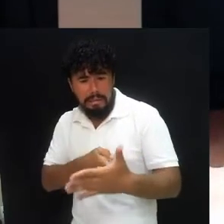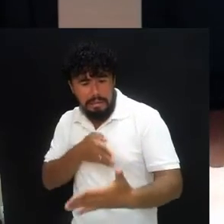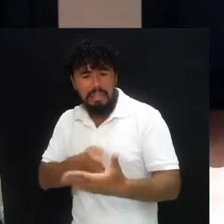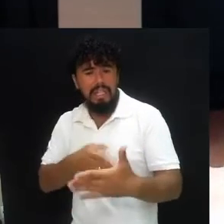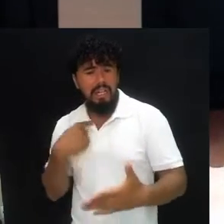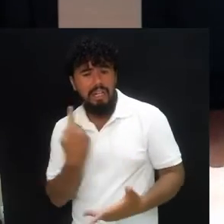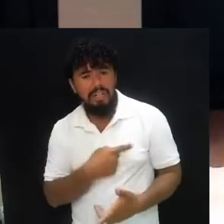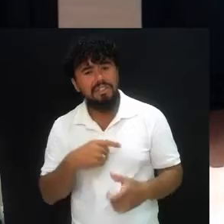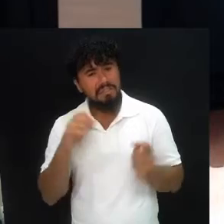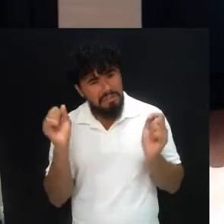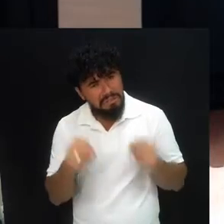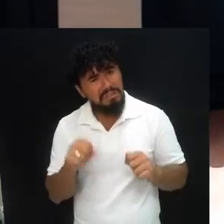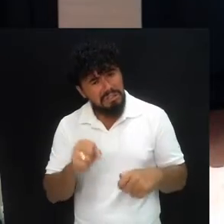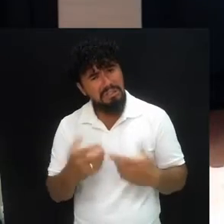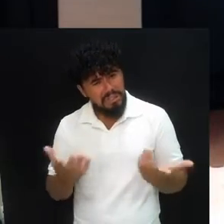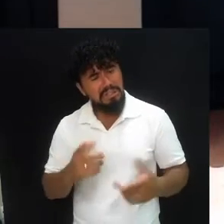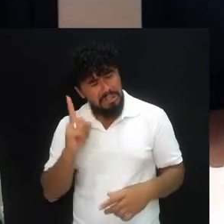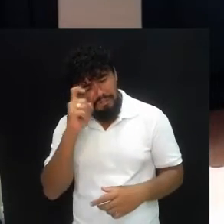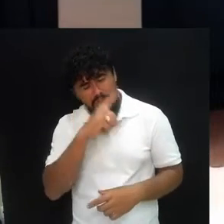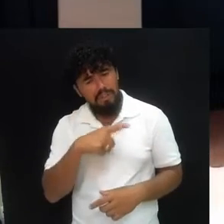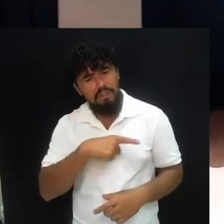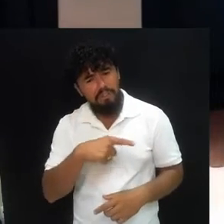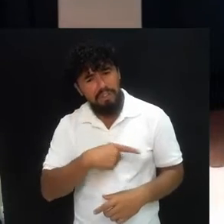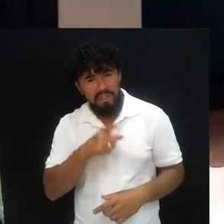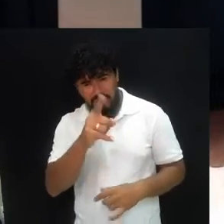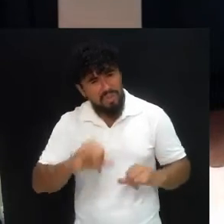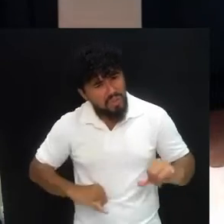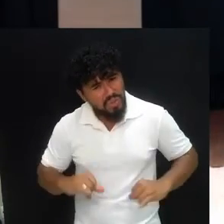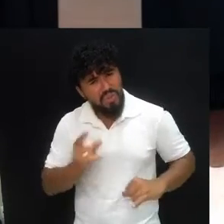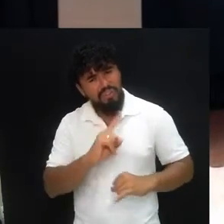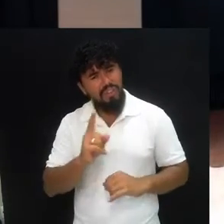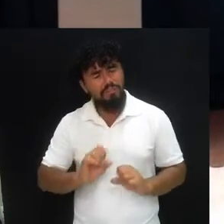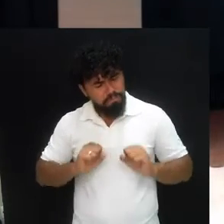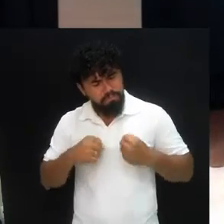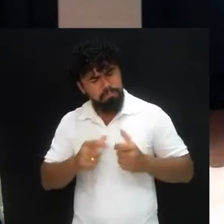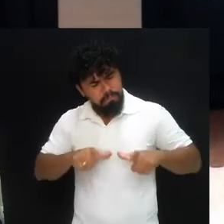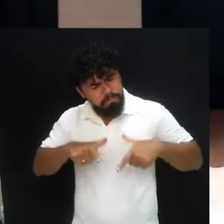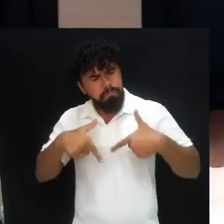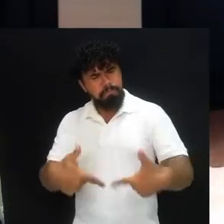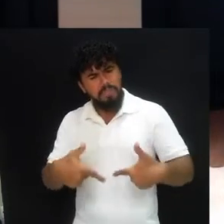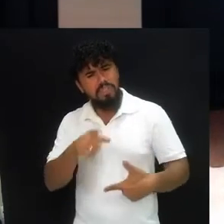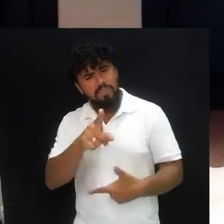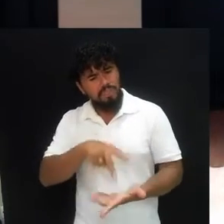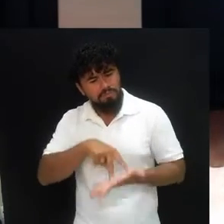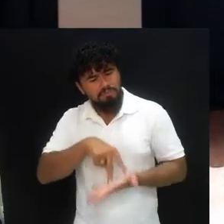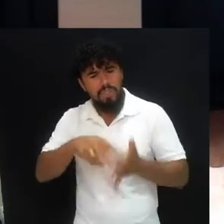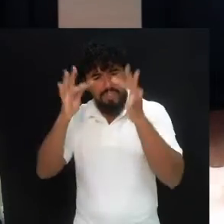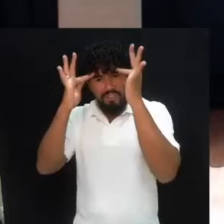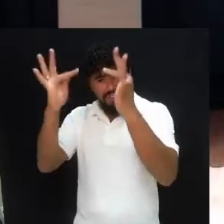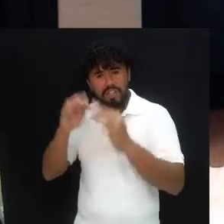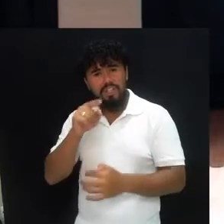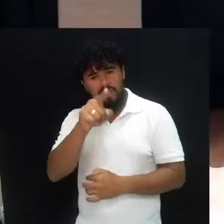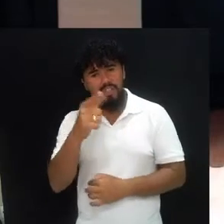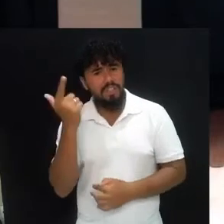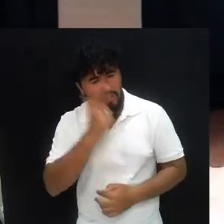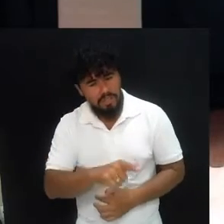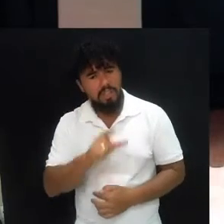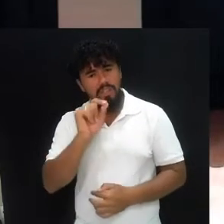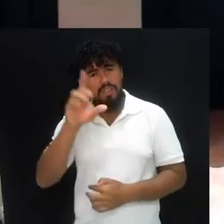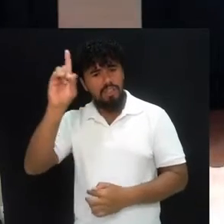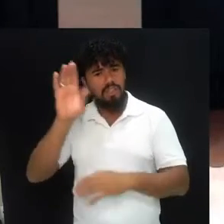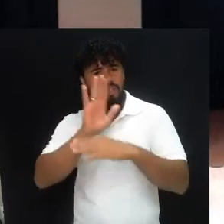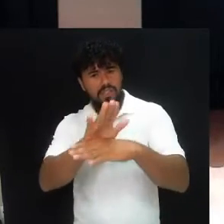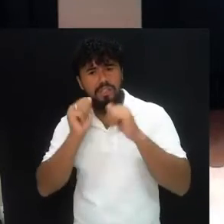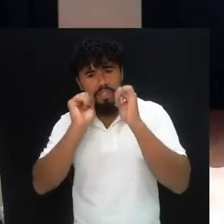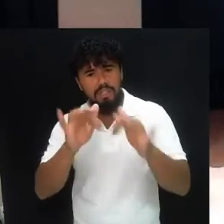nós iremos passar por dificuldades. Não sofra, persevere, permaneça, seja fiel. E você verá a intervenção de